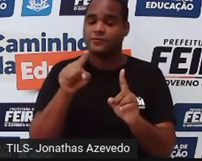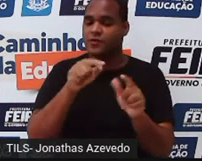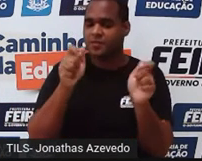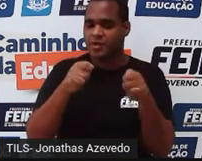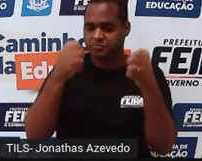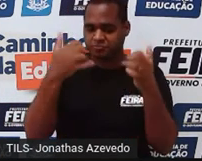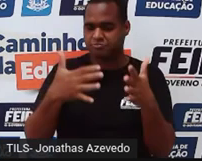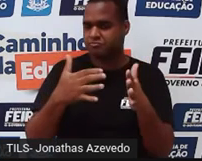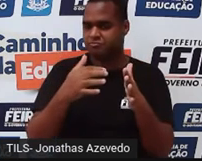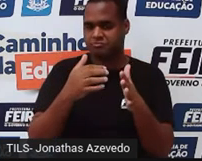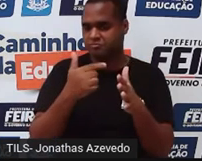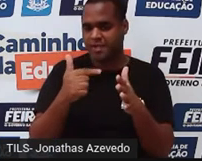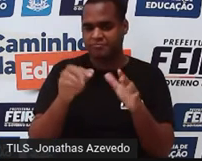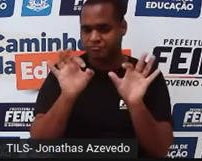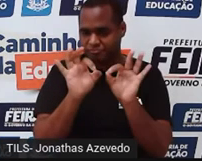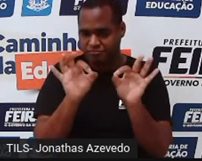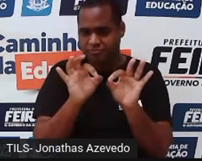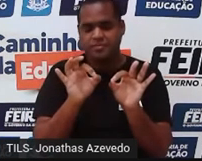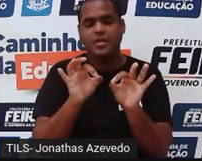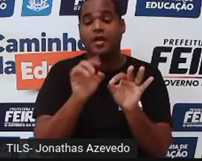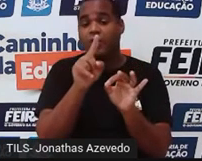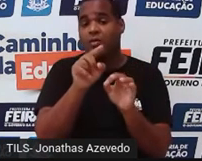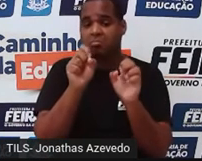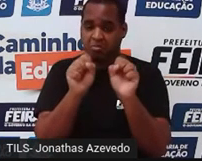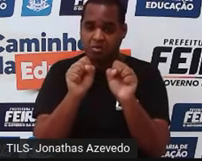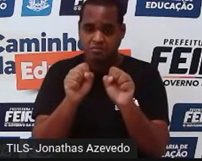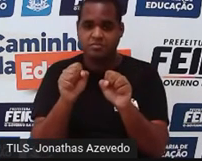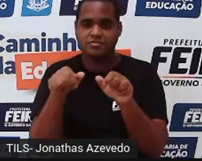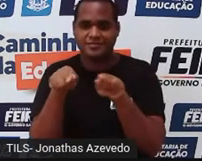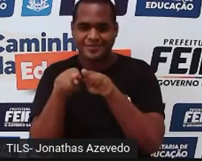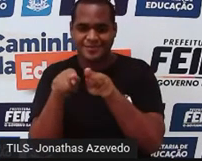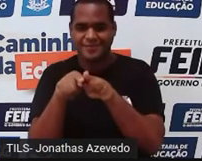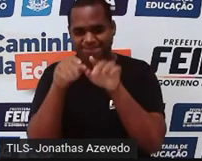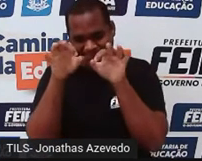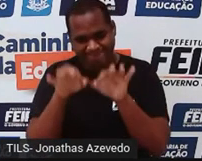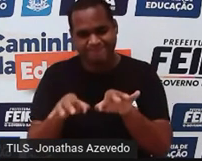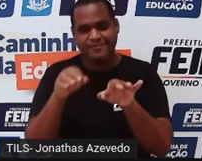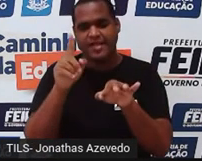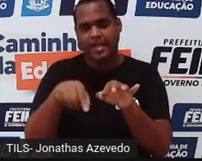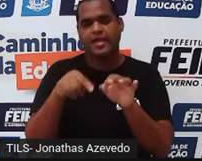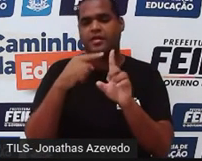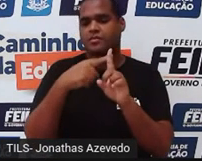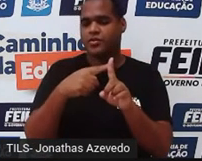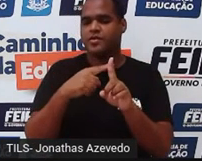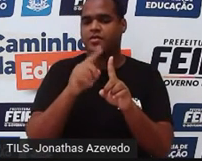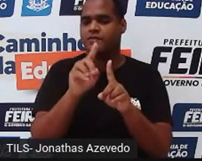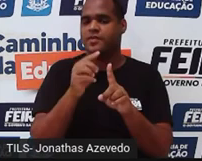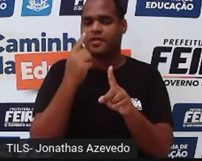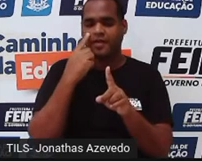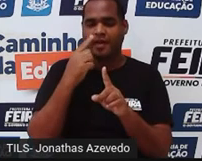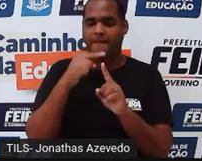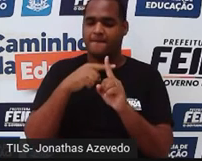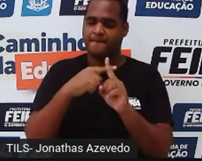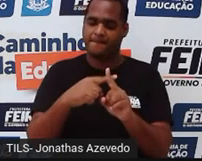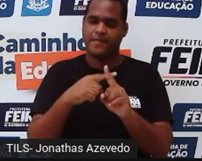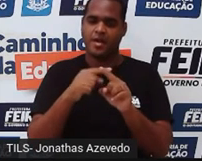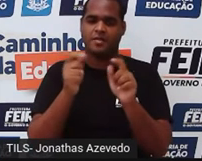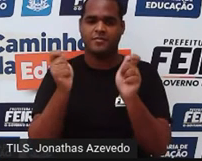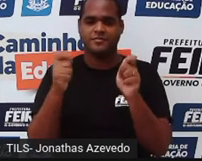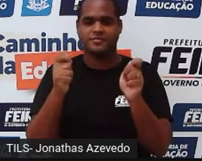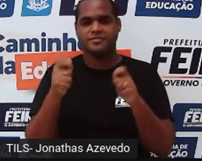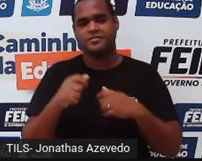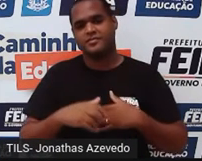sem sinal ou se quiser, né? Para confirmar que é positivo, bota um sinalzinho de mais na